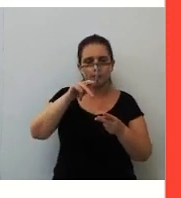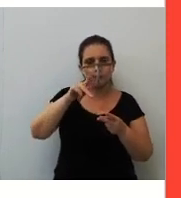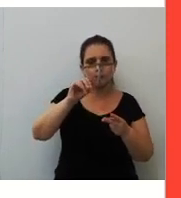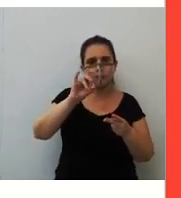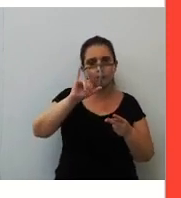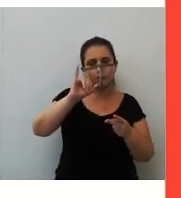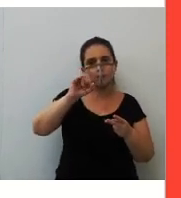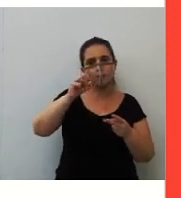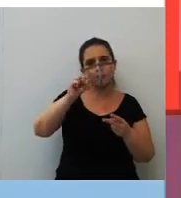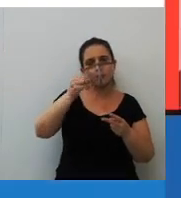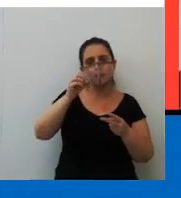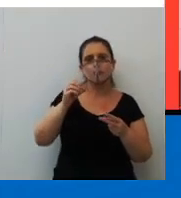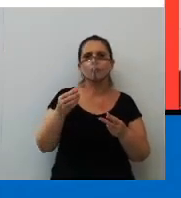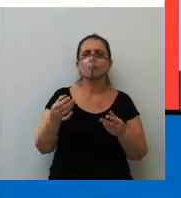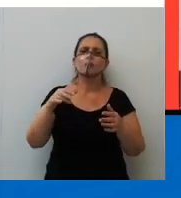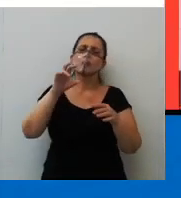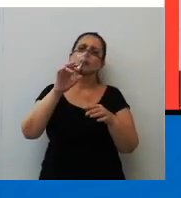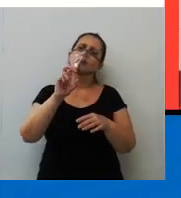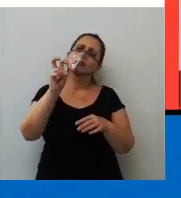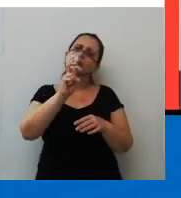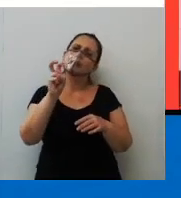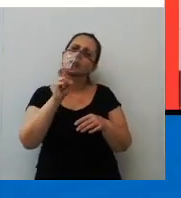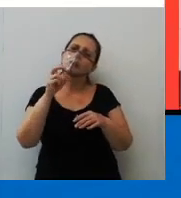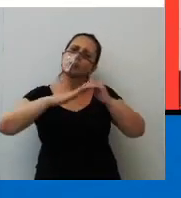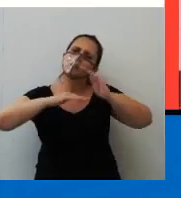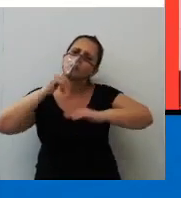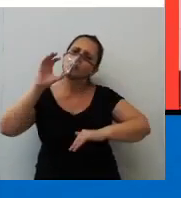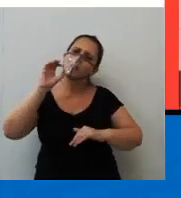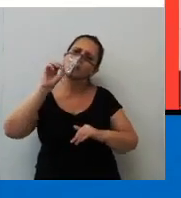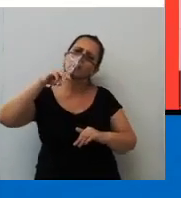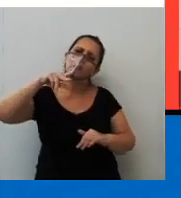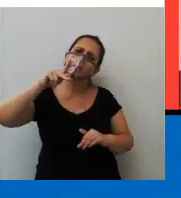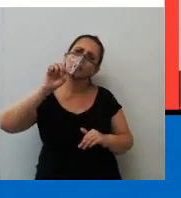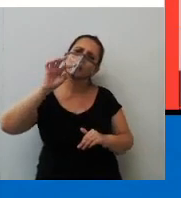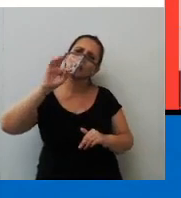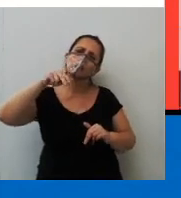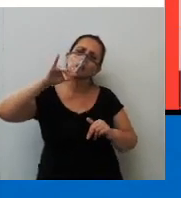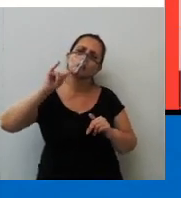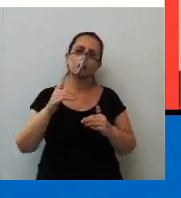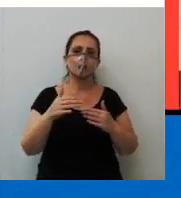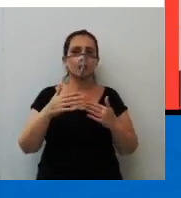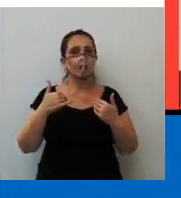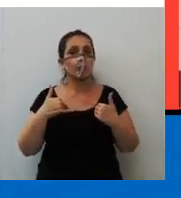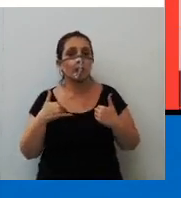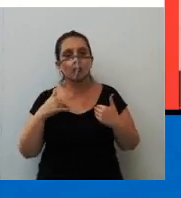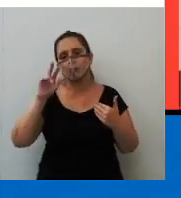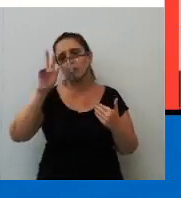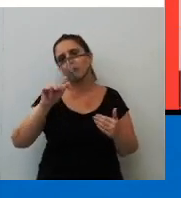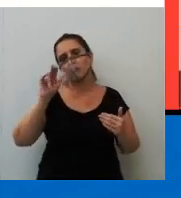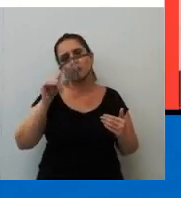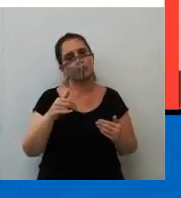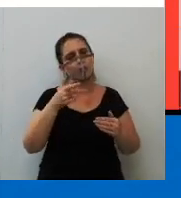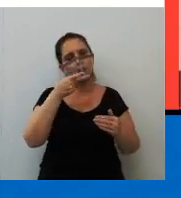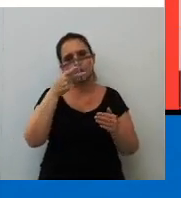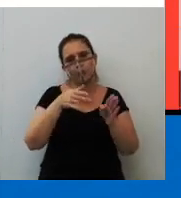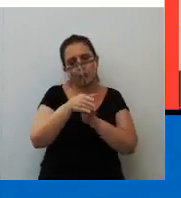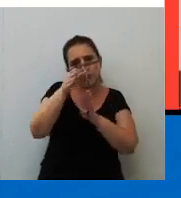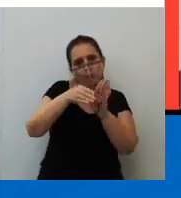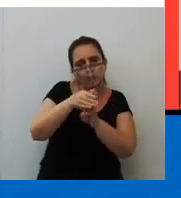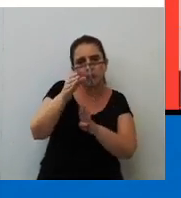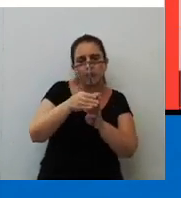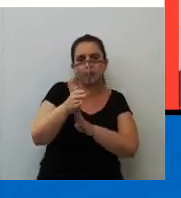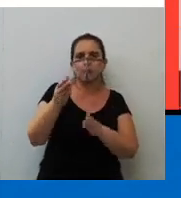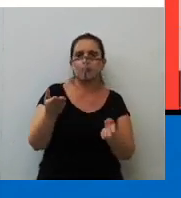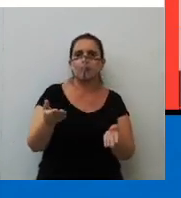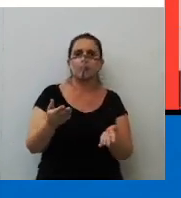sobre a conclusão. Sobre a quinta competência. Eu, eu nunca indico pra os meus alunos começarem a